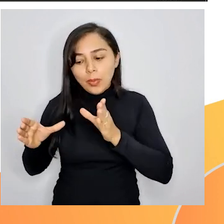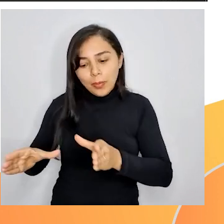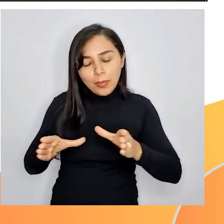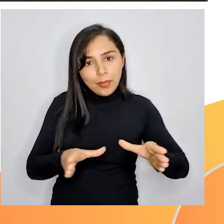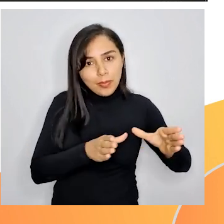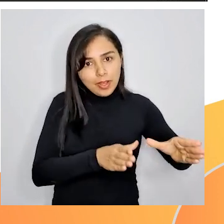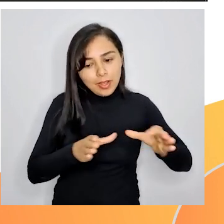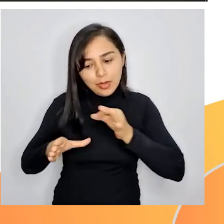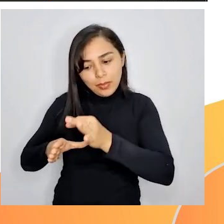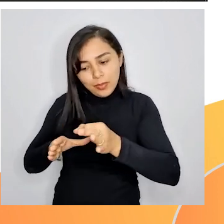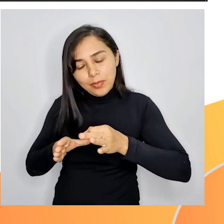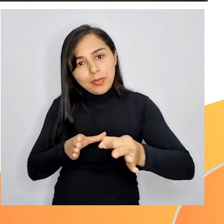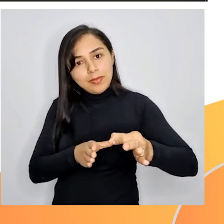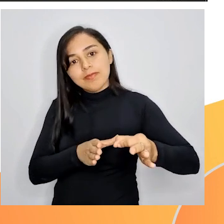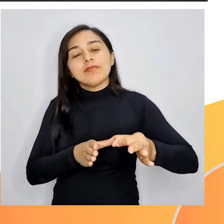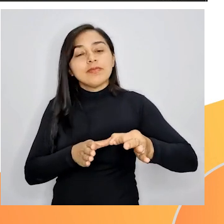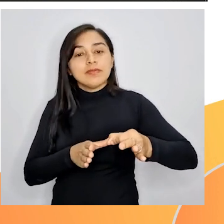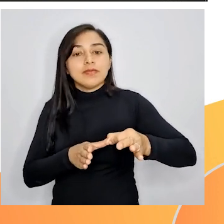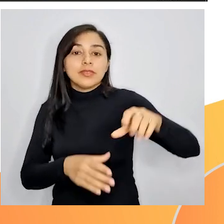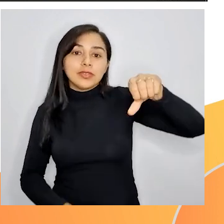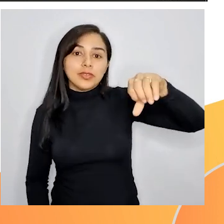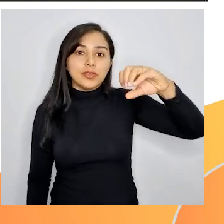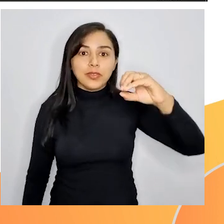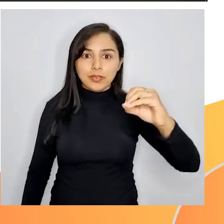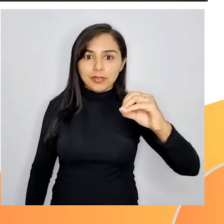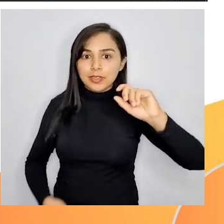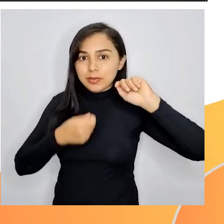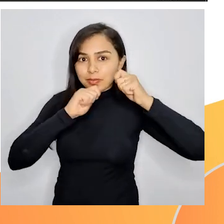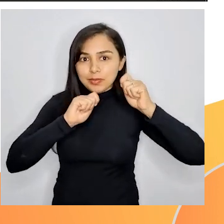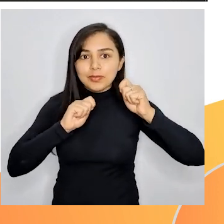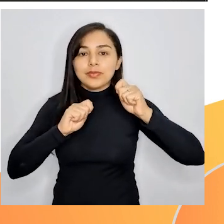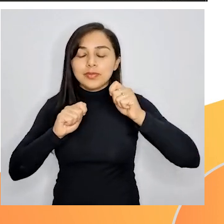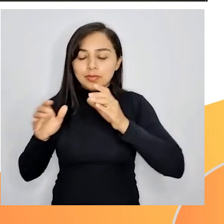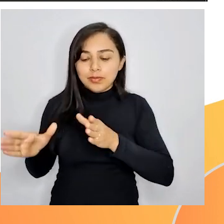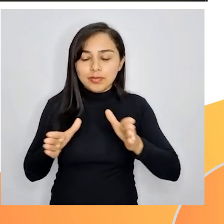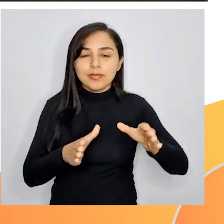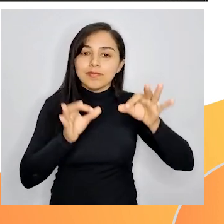sobrar. Essa divisão, ela é exata. Podemos dividir.